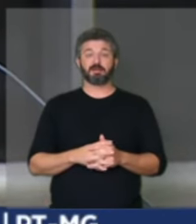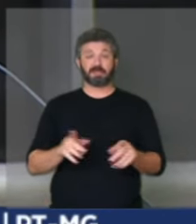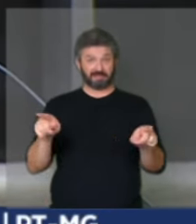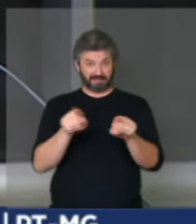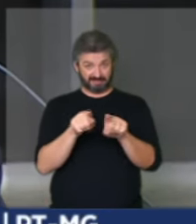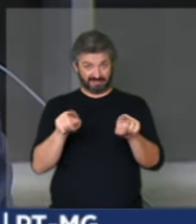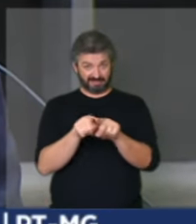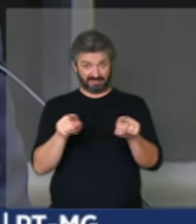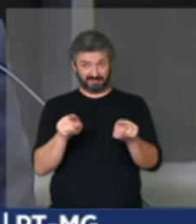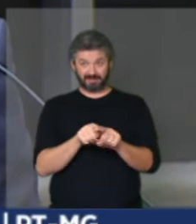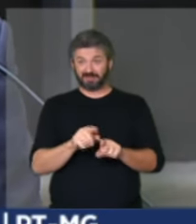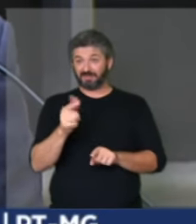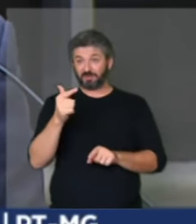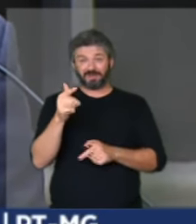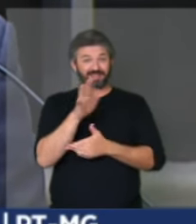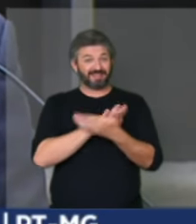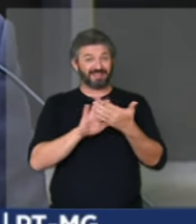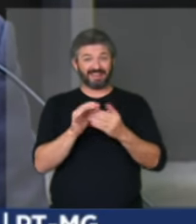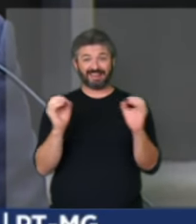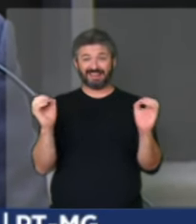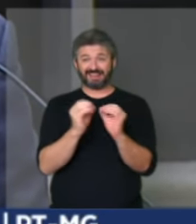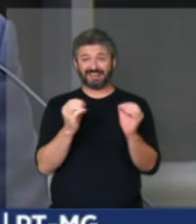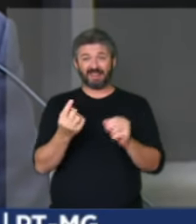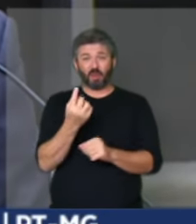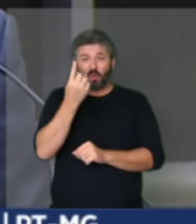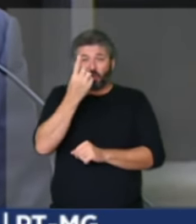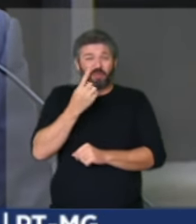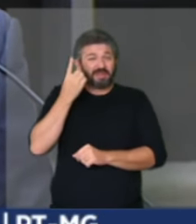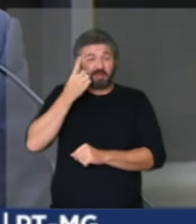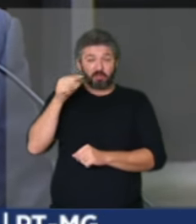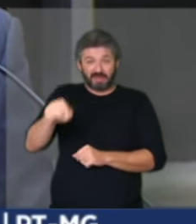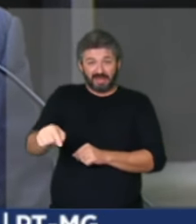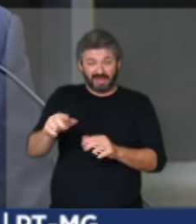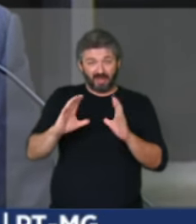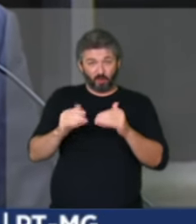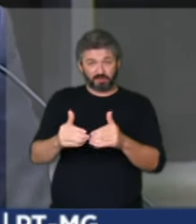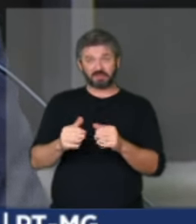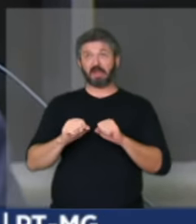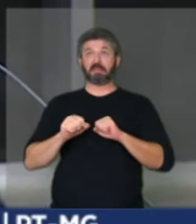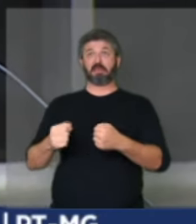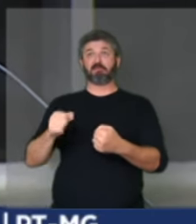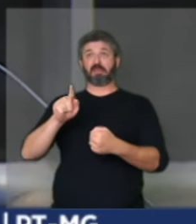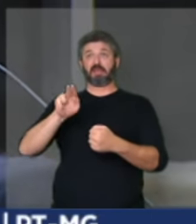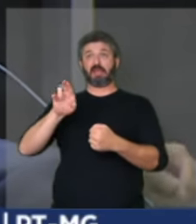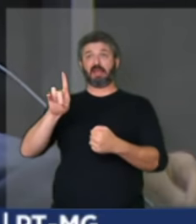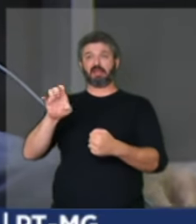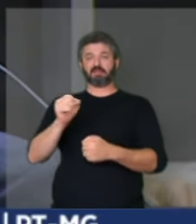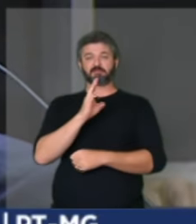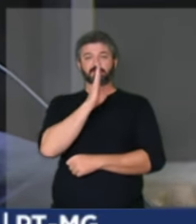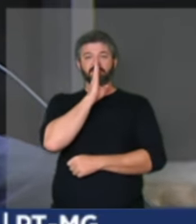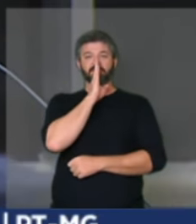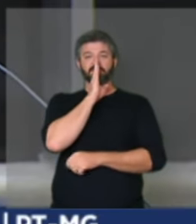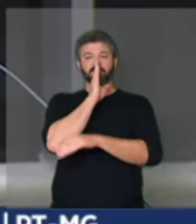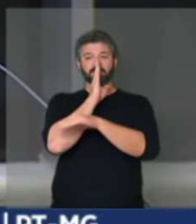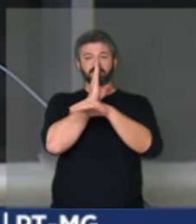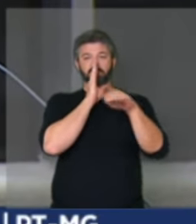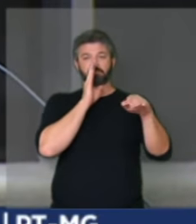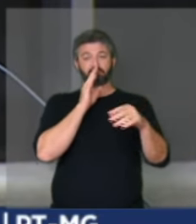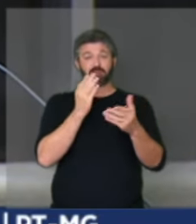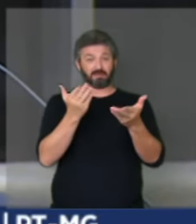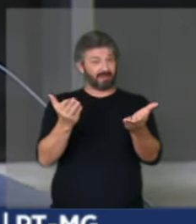não teve um deputado para defendê-lo porque está provado aí